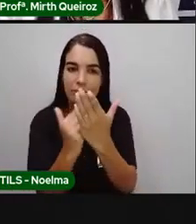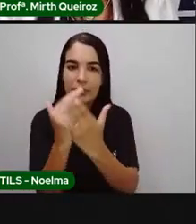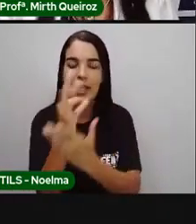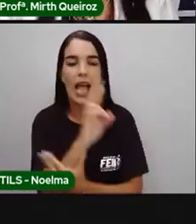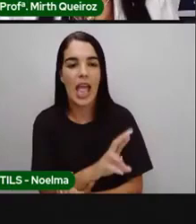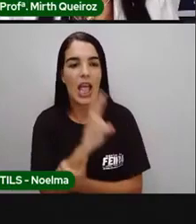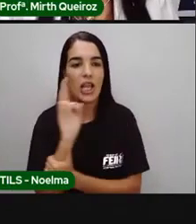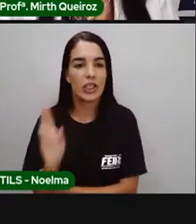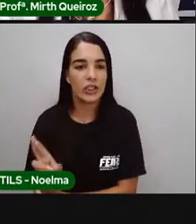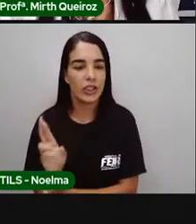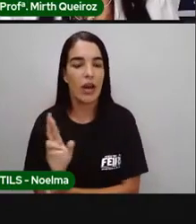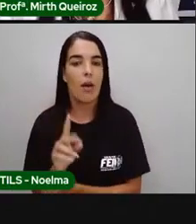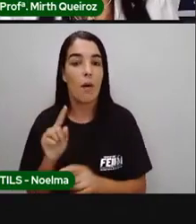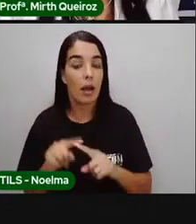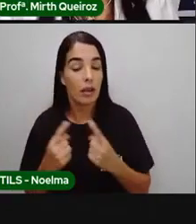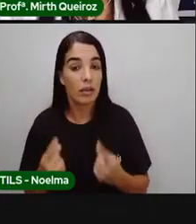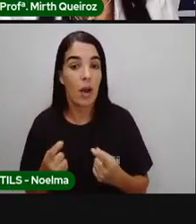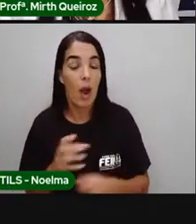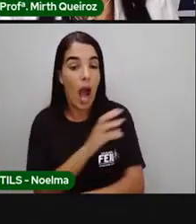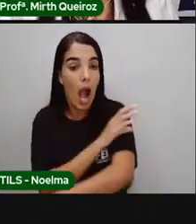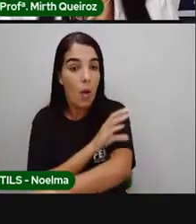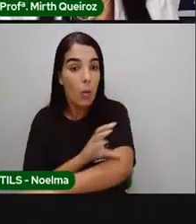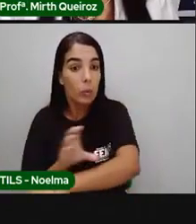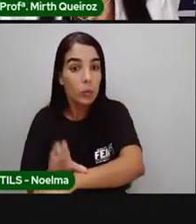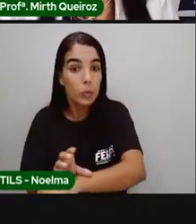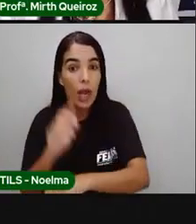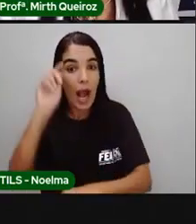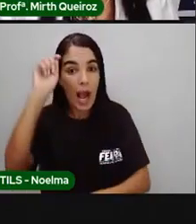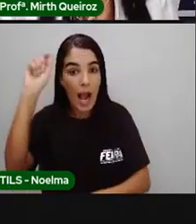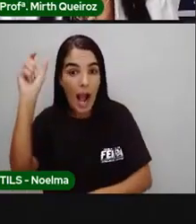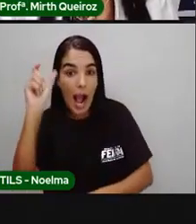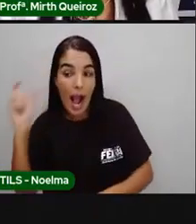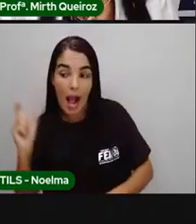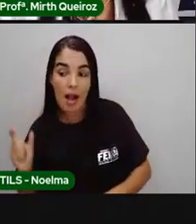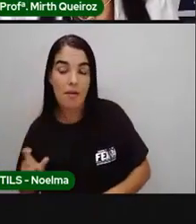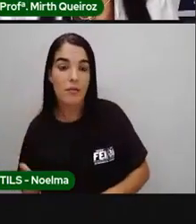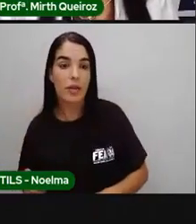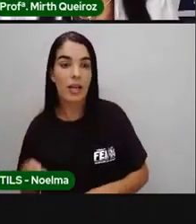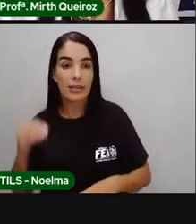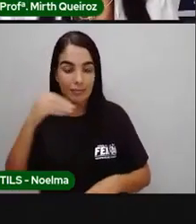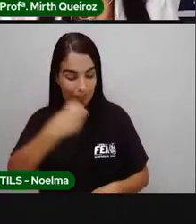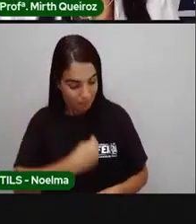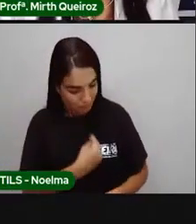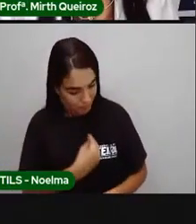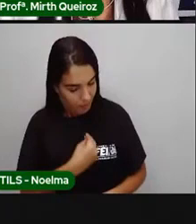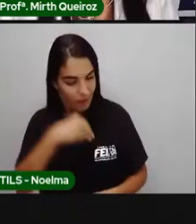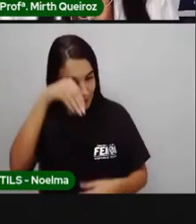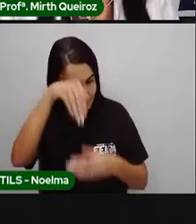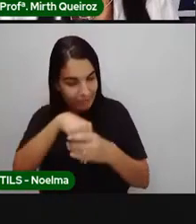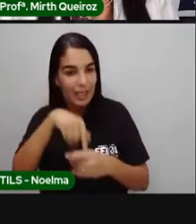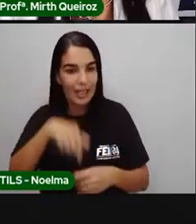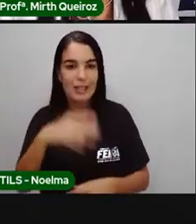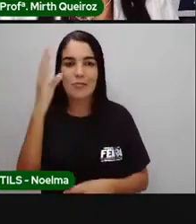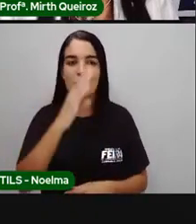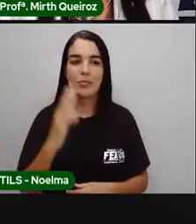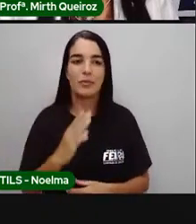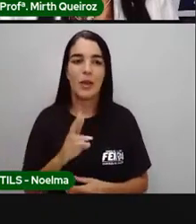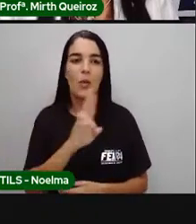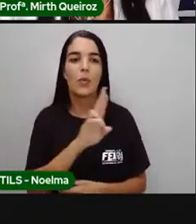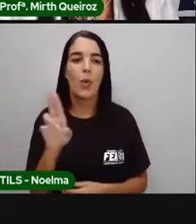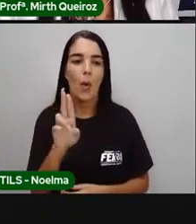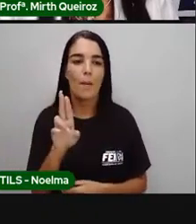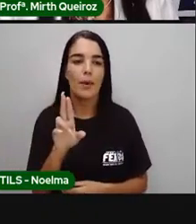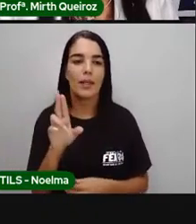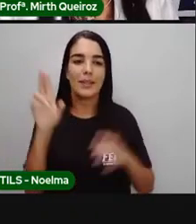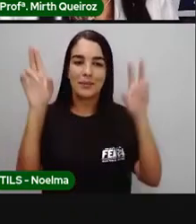religião. Então, a cultura africana, ela está presente no Brasil. E aí, dá o nome de